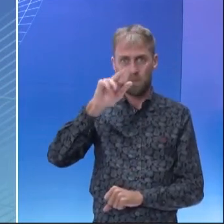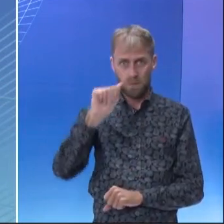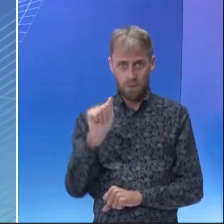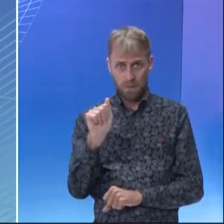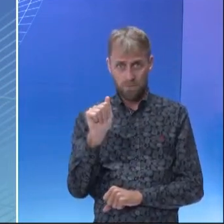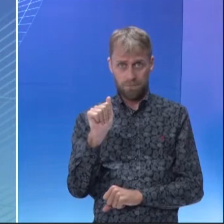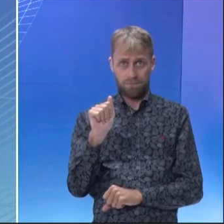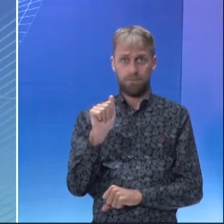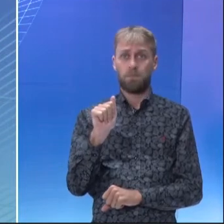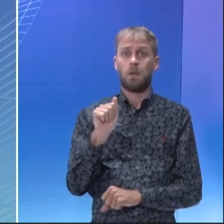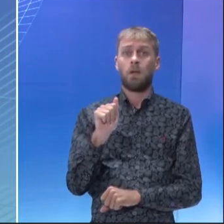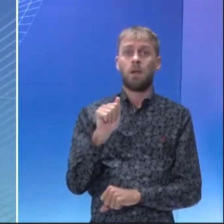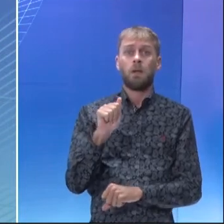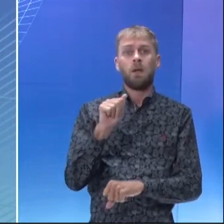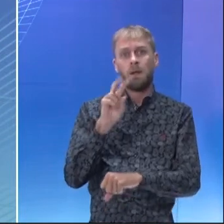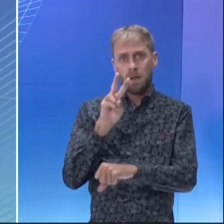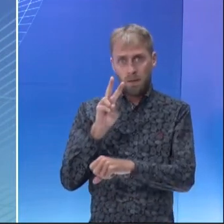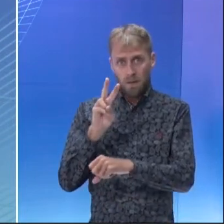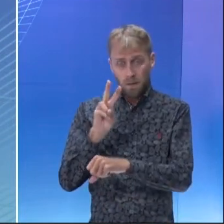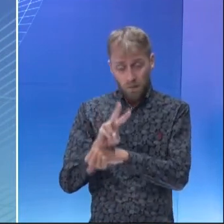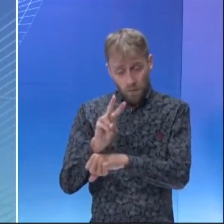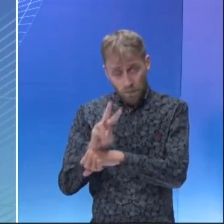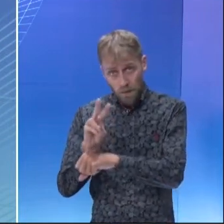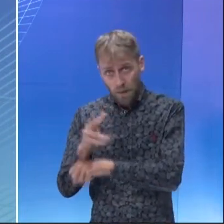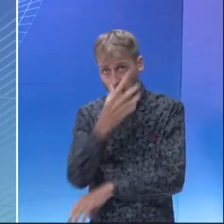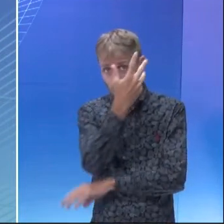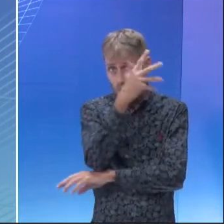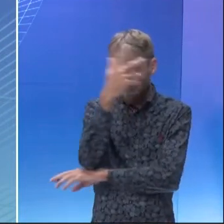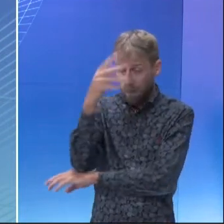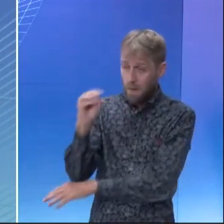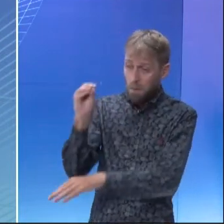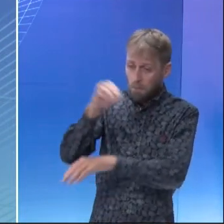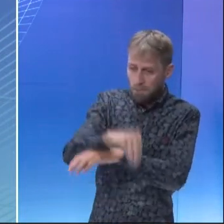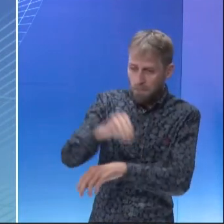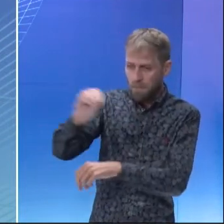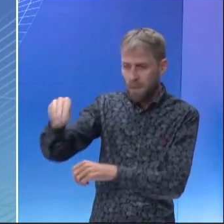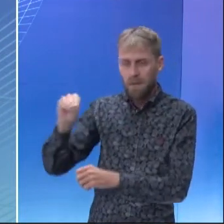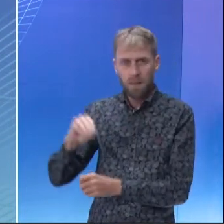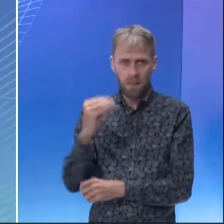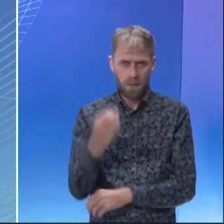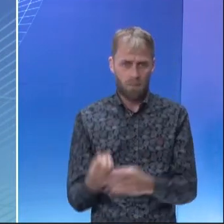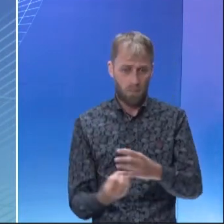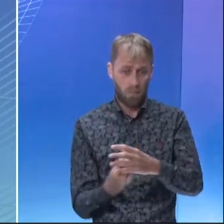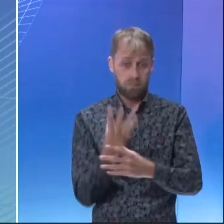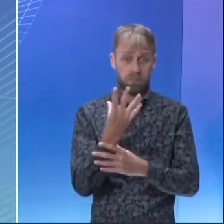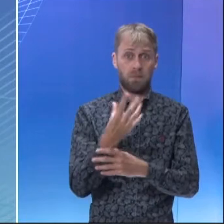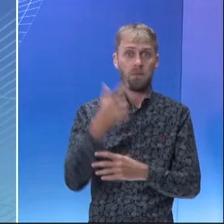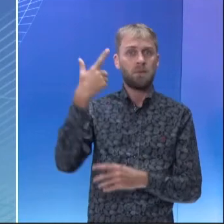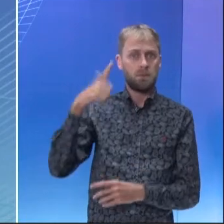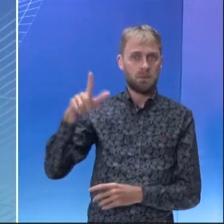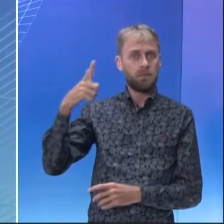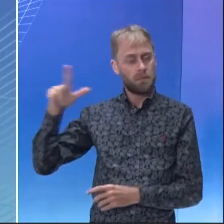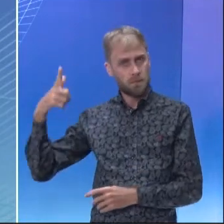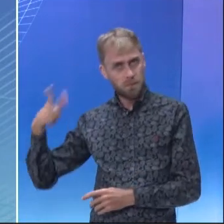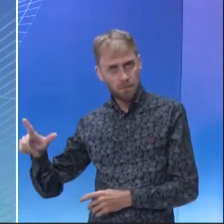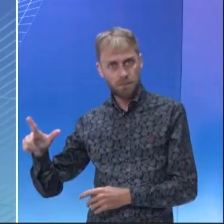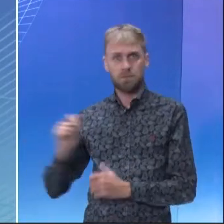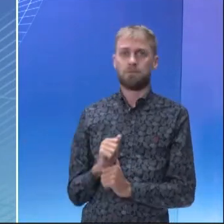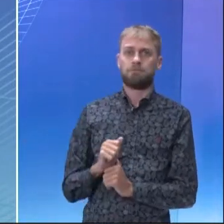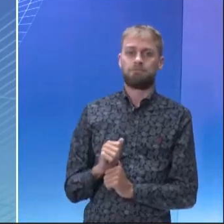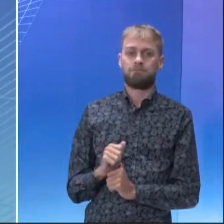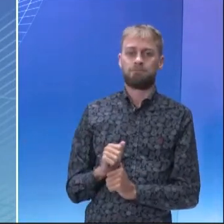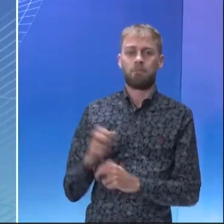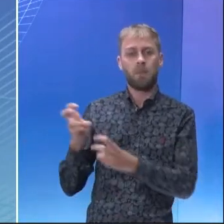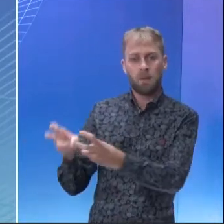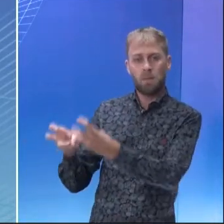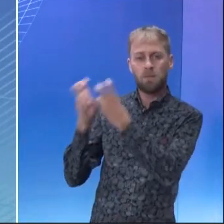o cultivo dessas espécies nativas, uma espécie de reflorestamento, tá bem? Então vocês percebam que